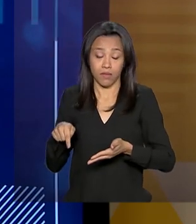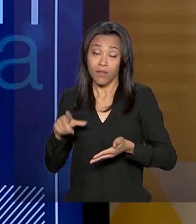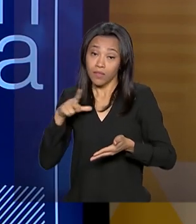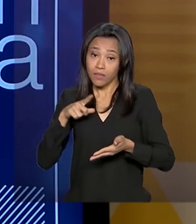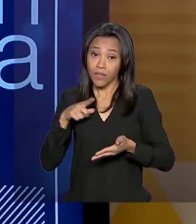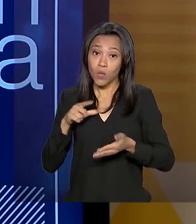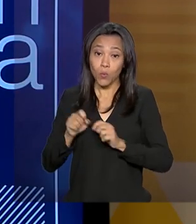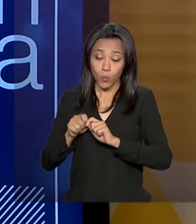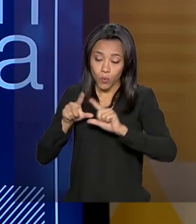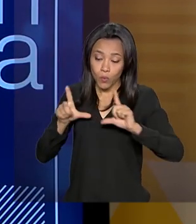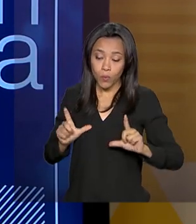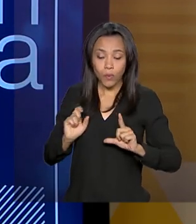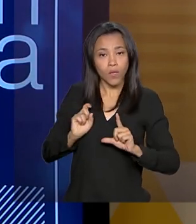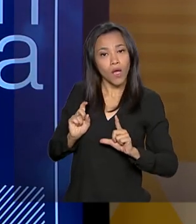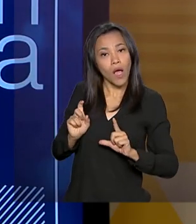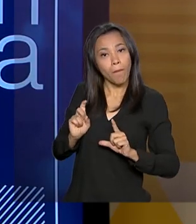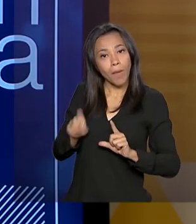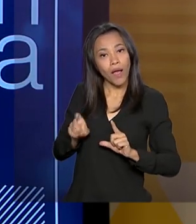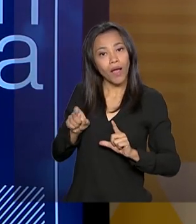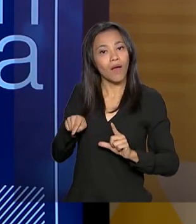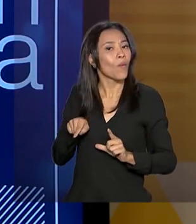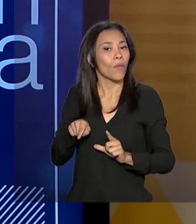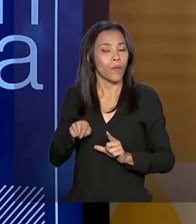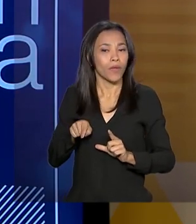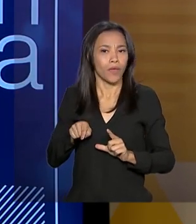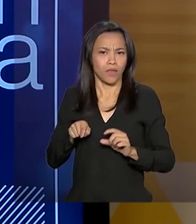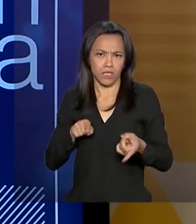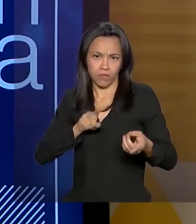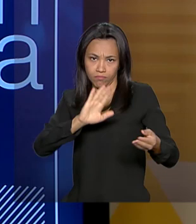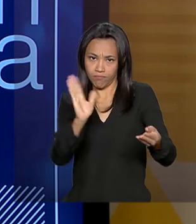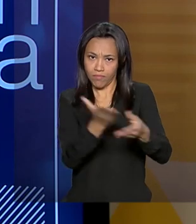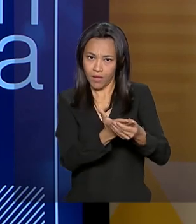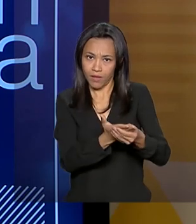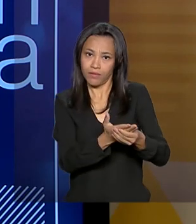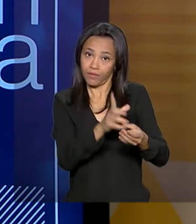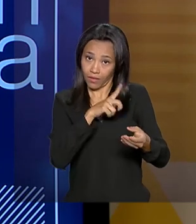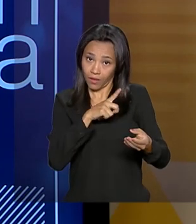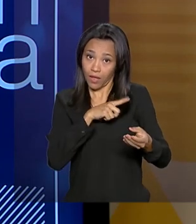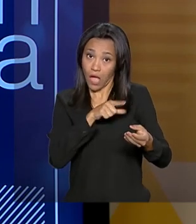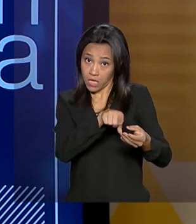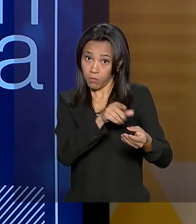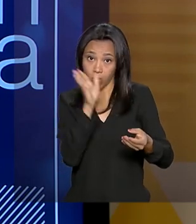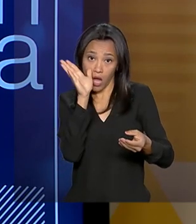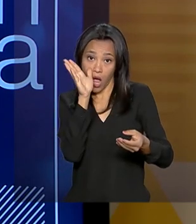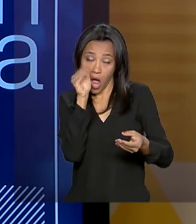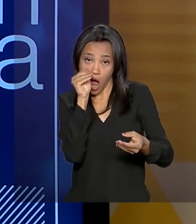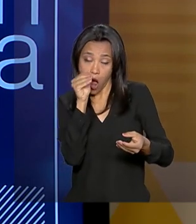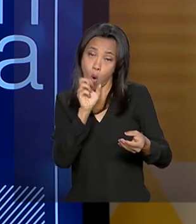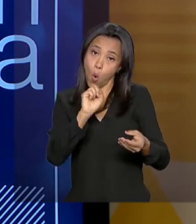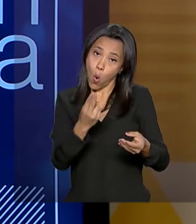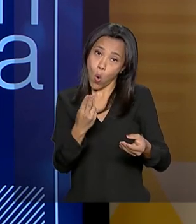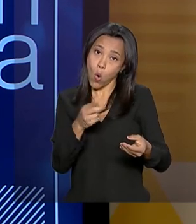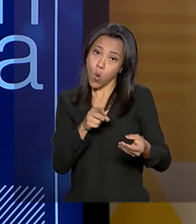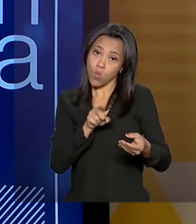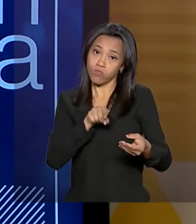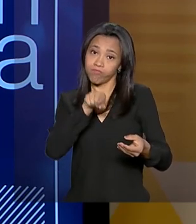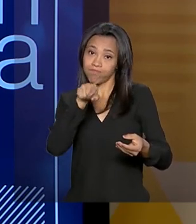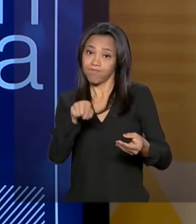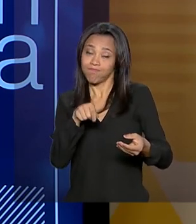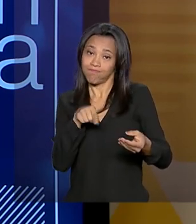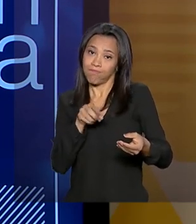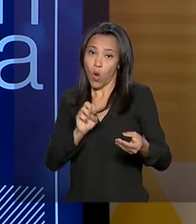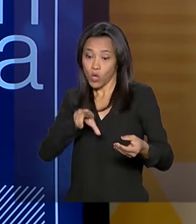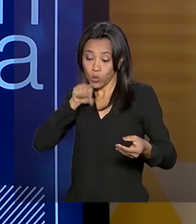espacinho ali para as pessoas, na hora que vão distribuir uma ação, elas vão poder optar por ir ao consumidor